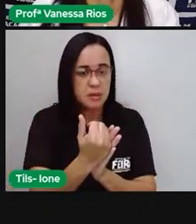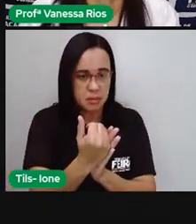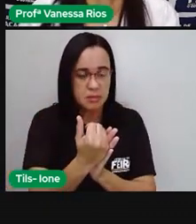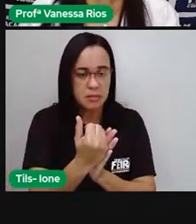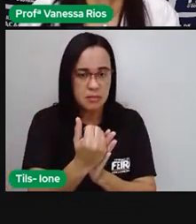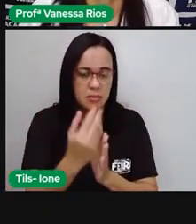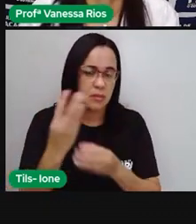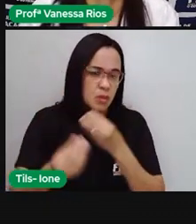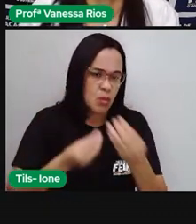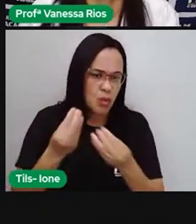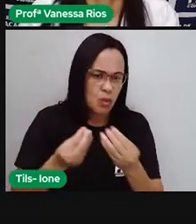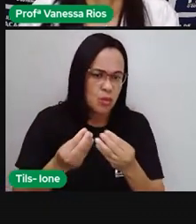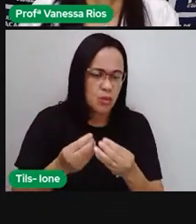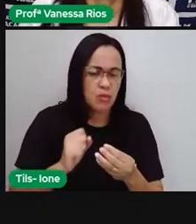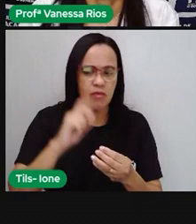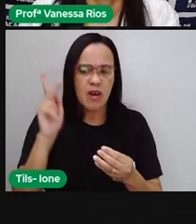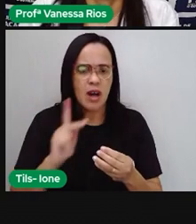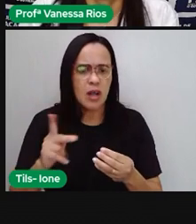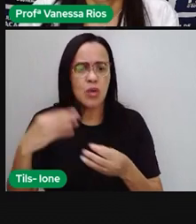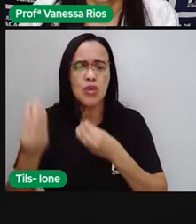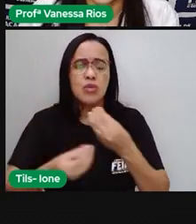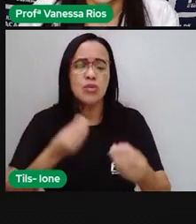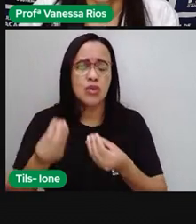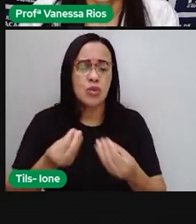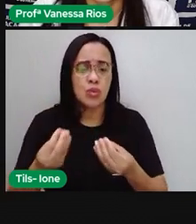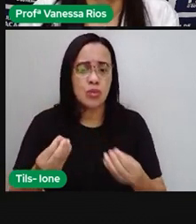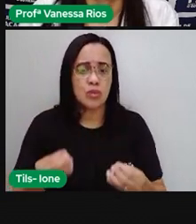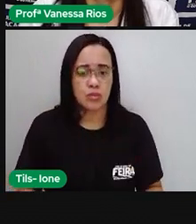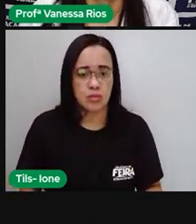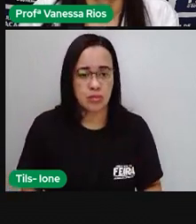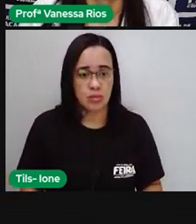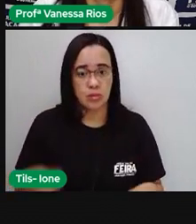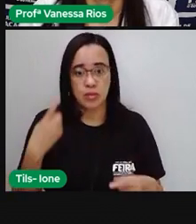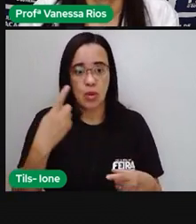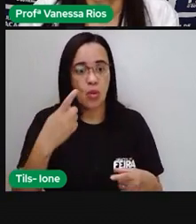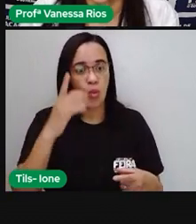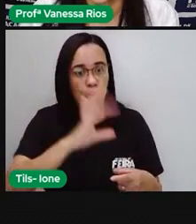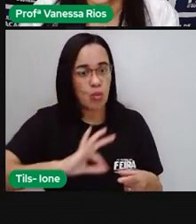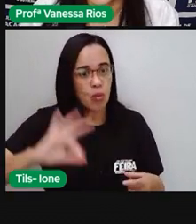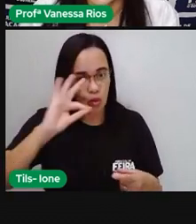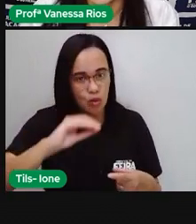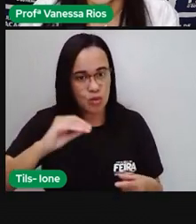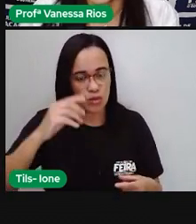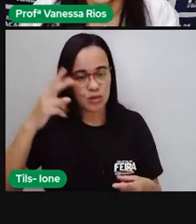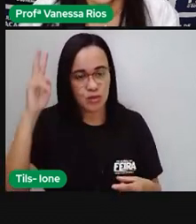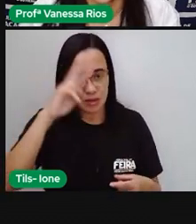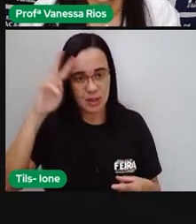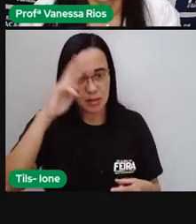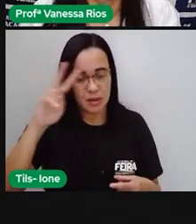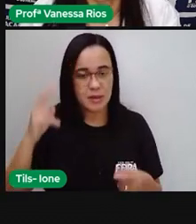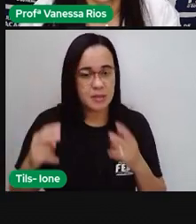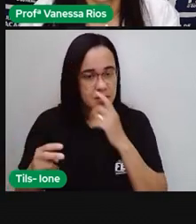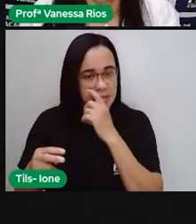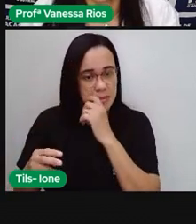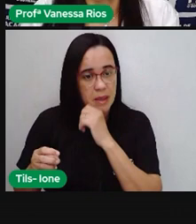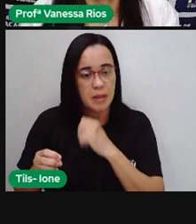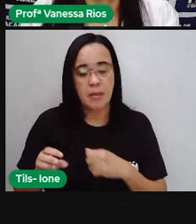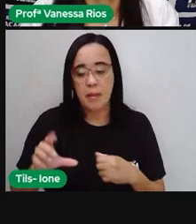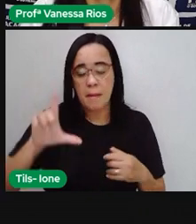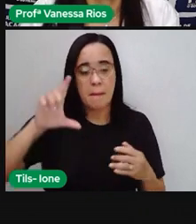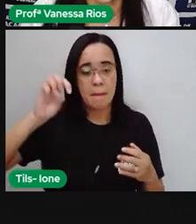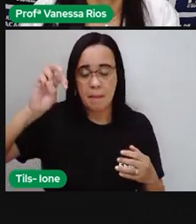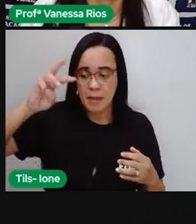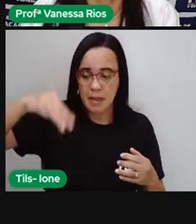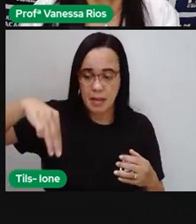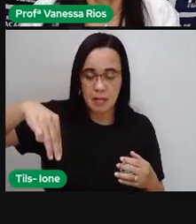Localizando o valor aqui, ó. De 1 inteiro, não é? E 376 milésimos. A gente observa que esse